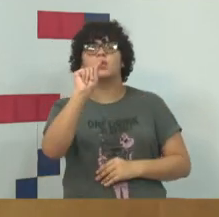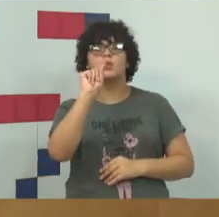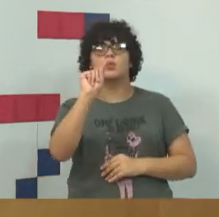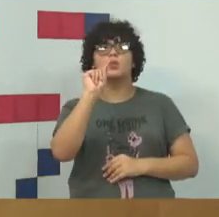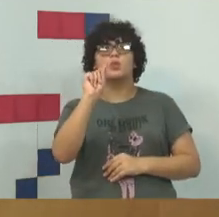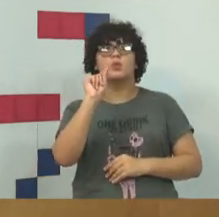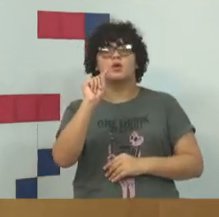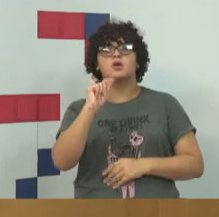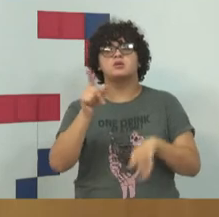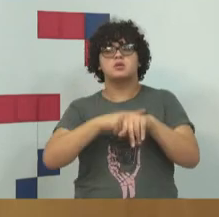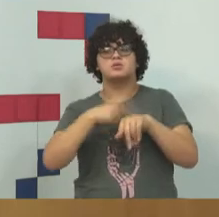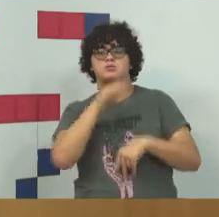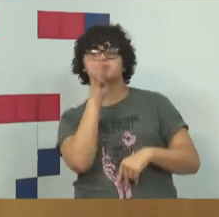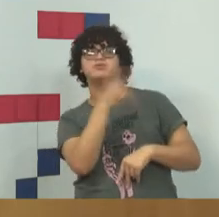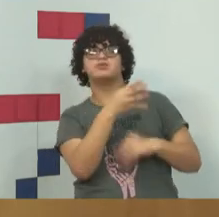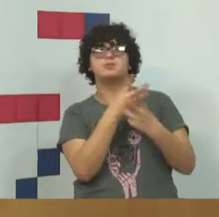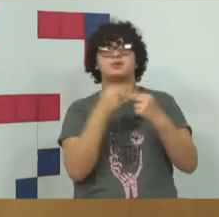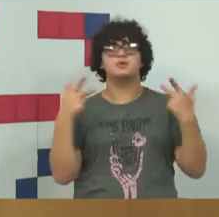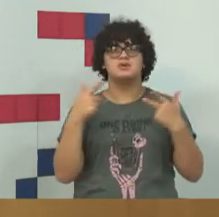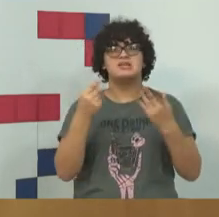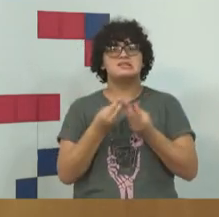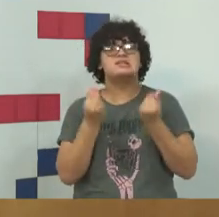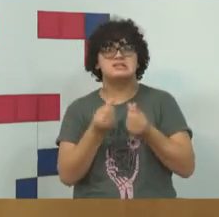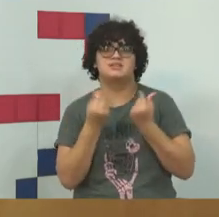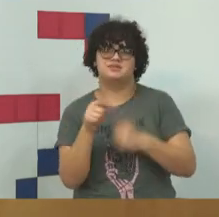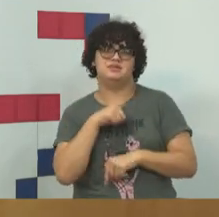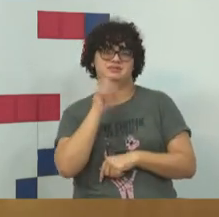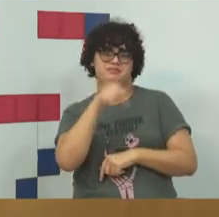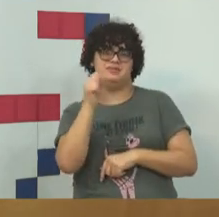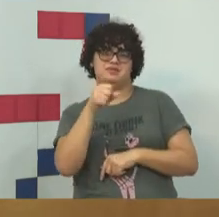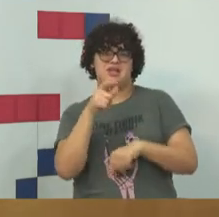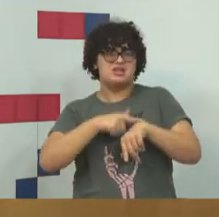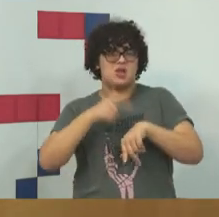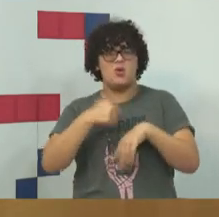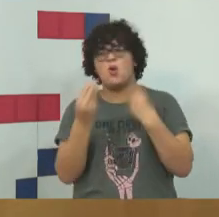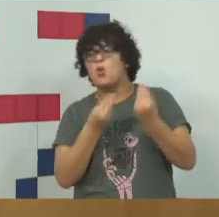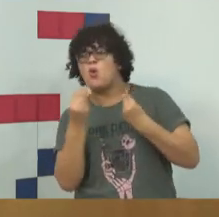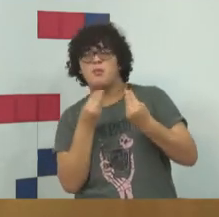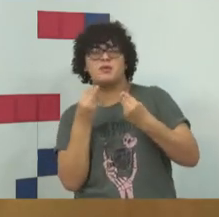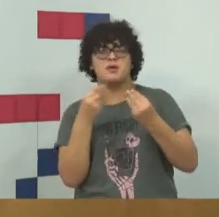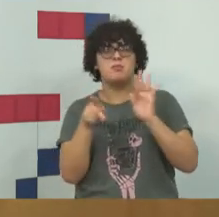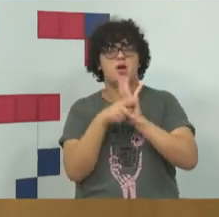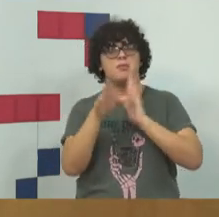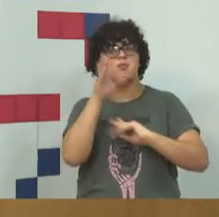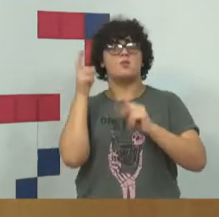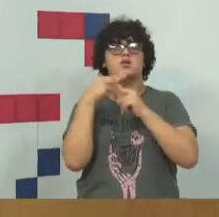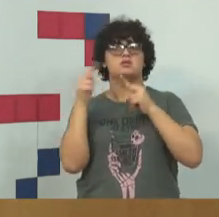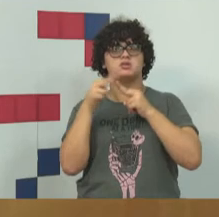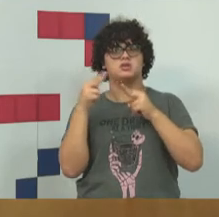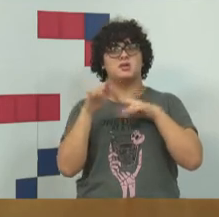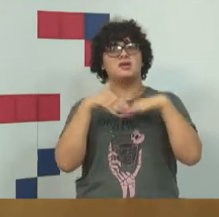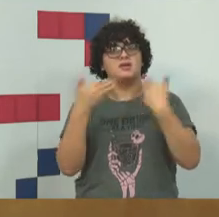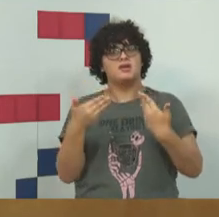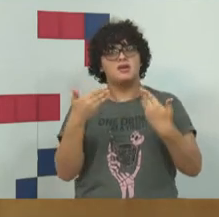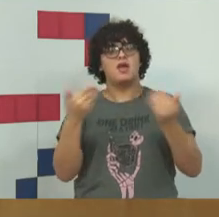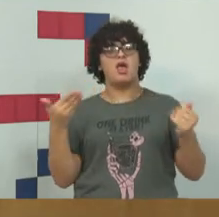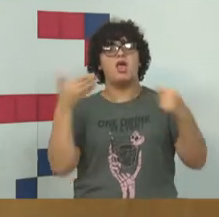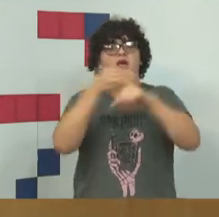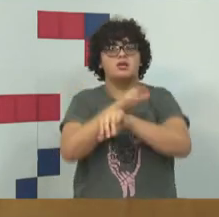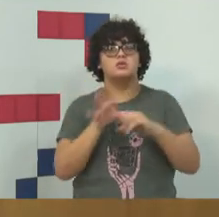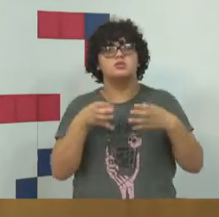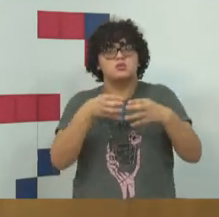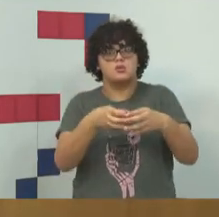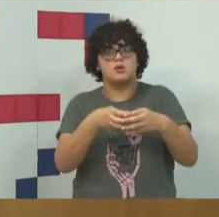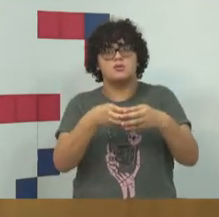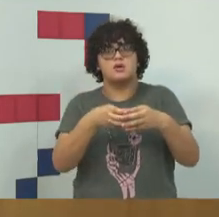eles julgaram que havia conteúdo sensível. E se isso não seria uma espécie de censura. Então, acho que a gente agora entra num bloco